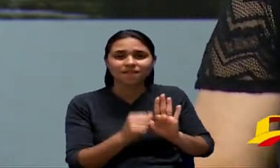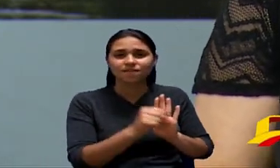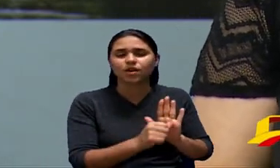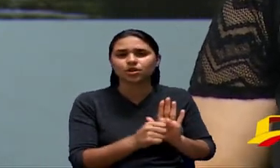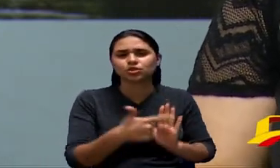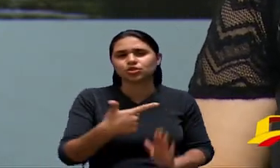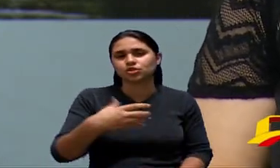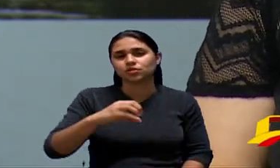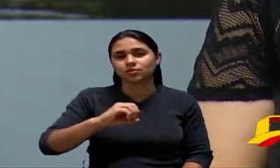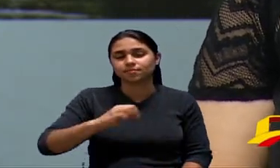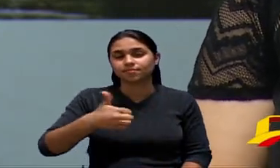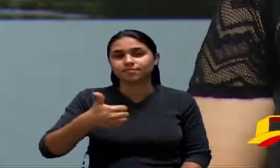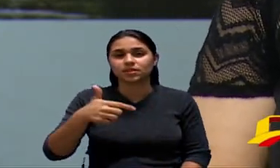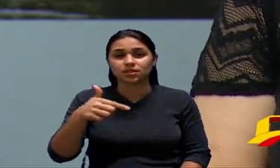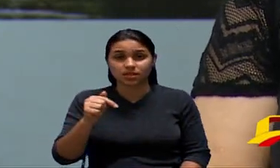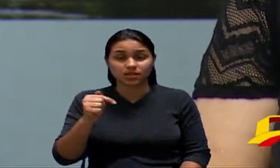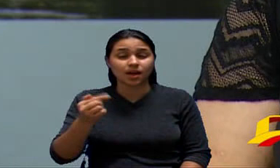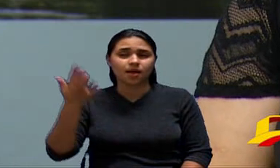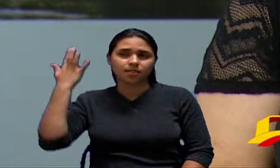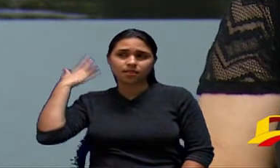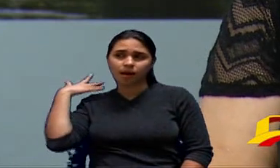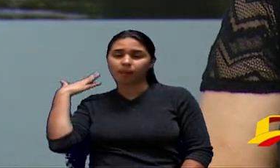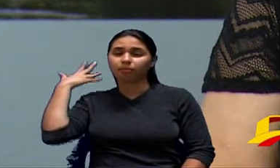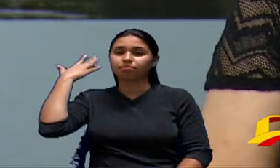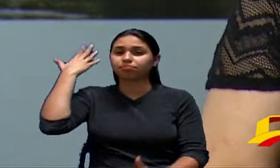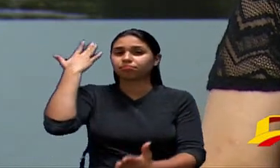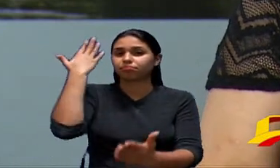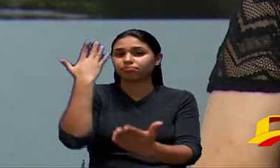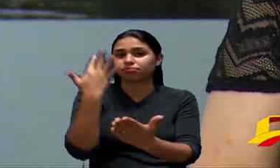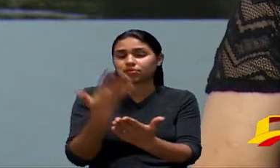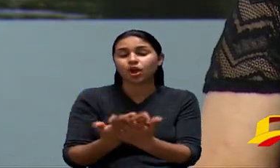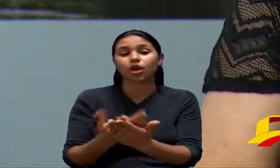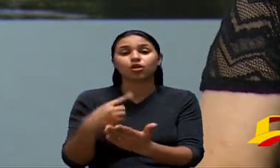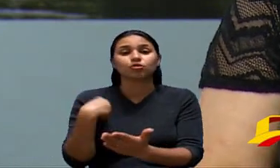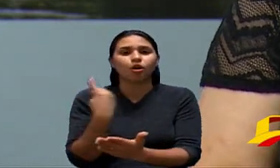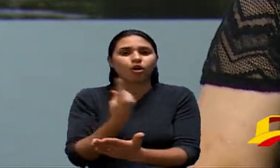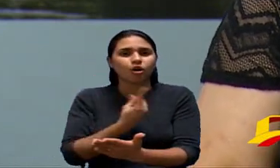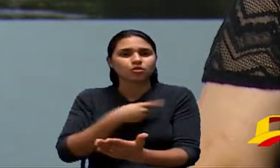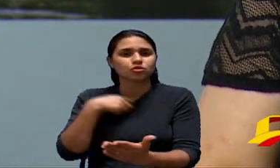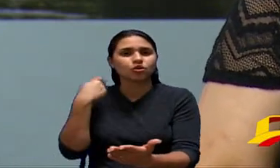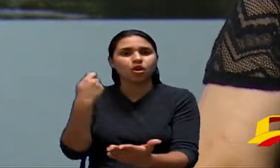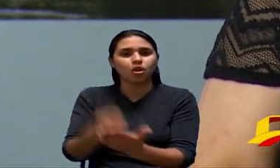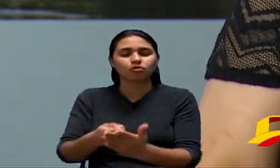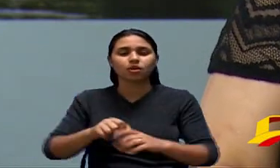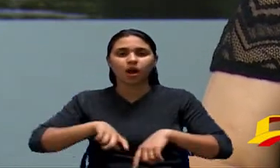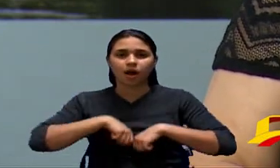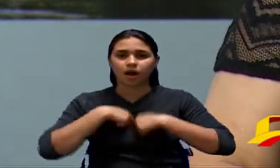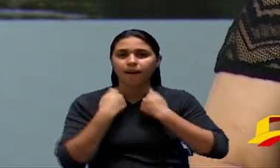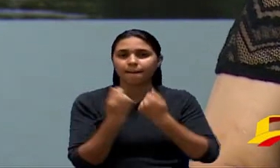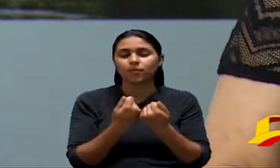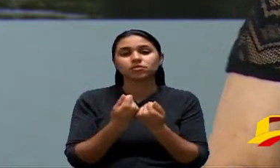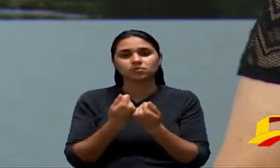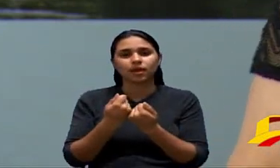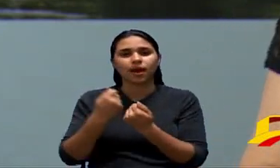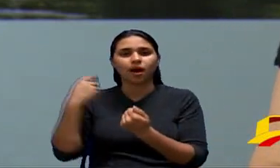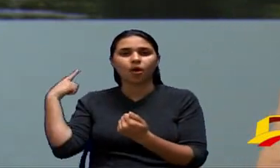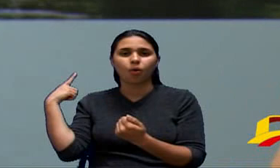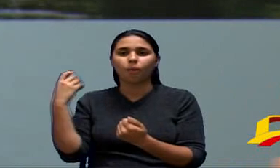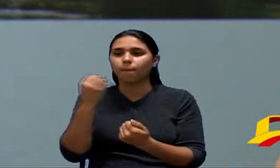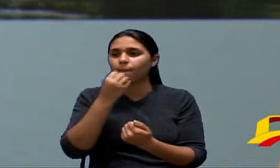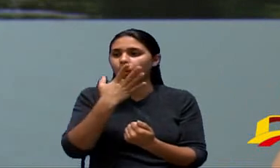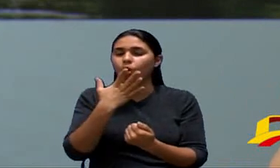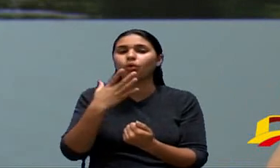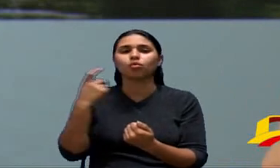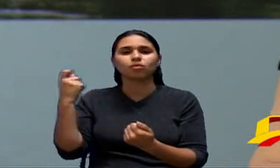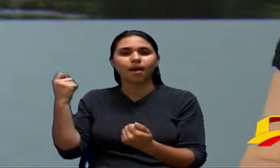para cá conseguimos manter todos os benefícios da nossa da nossa convenção coletiva que tem